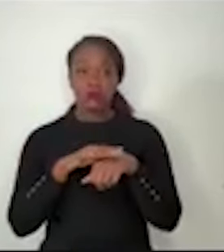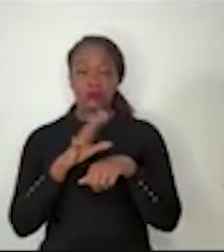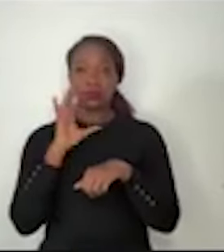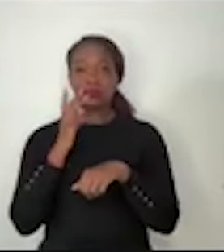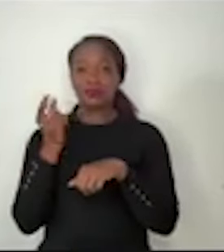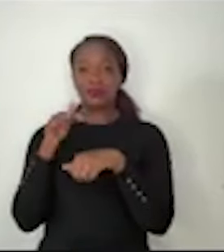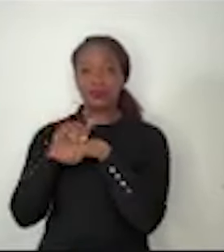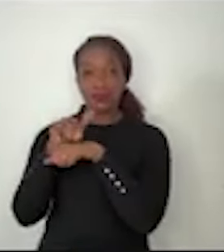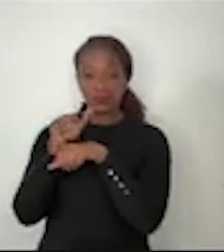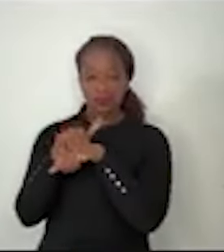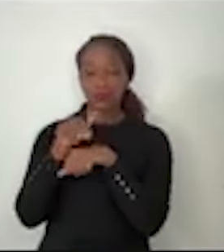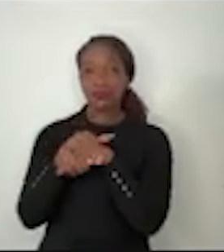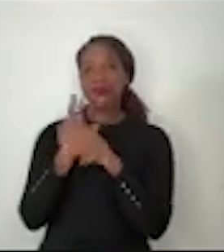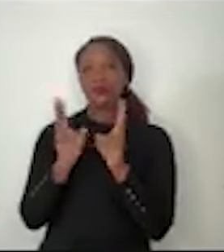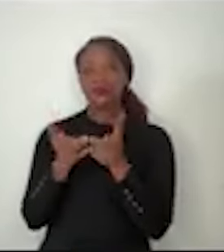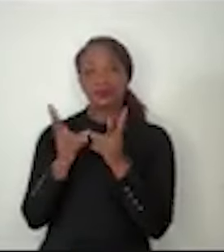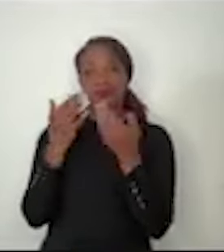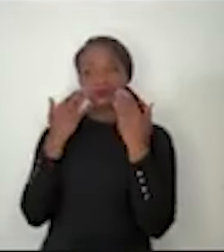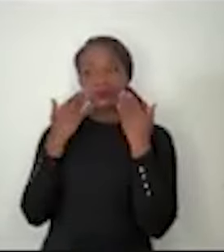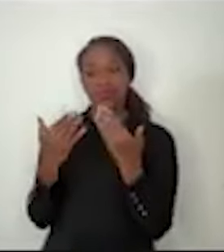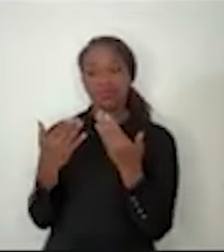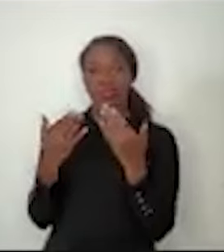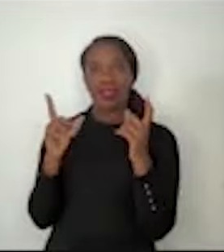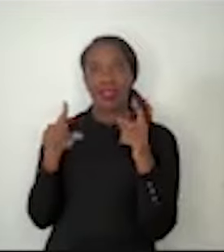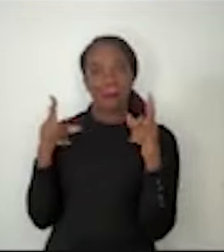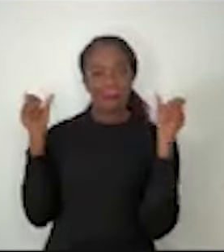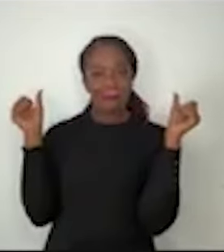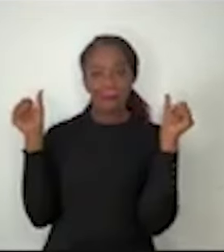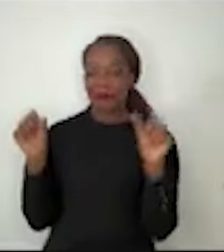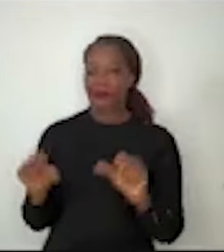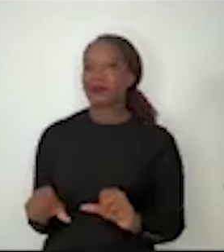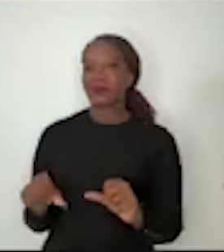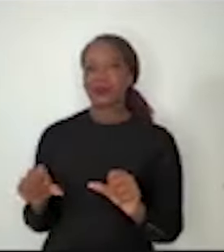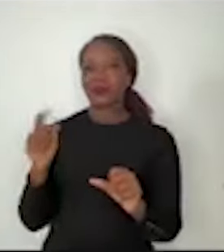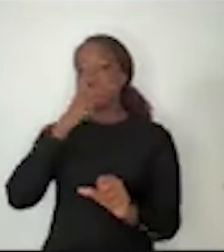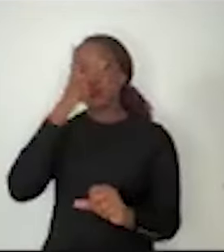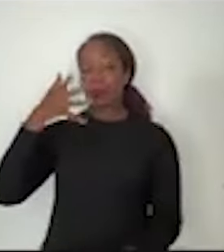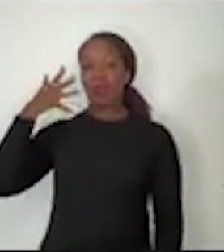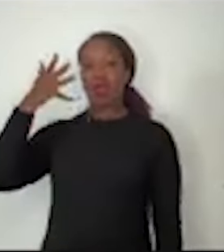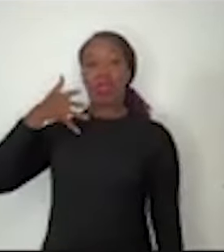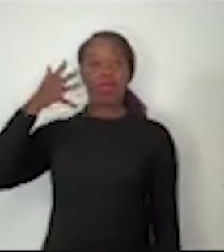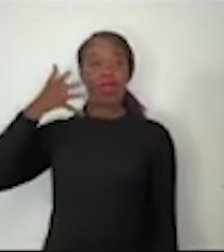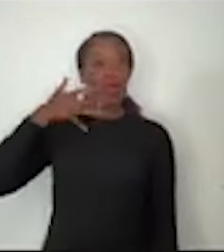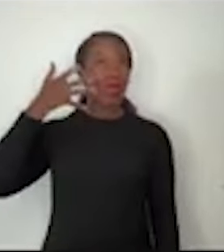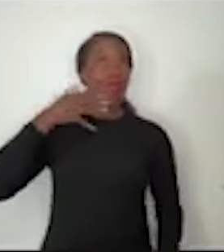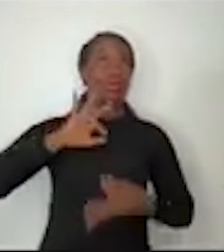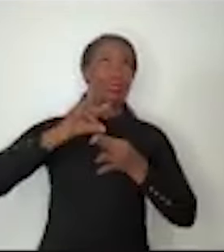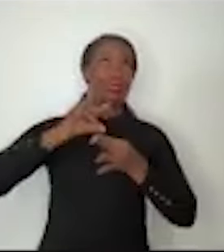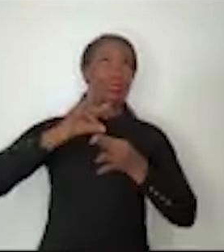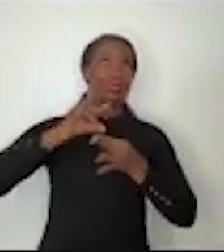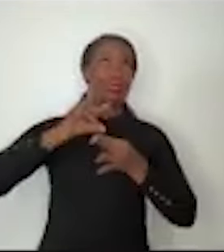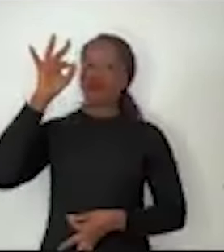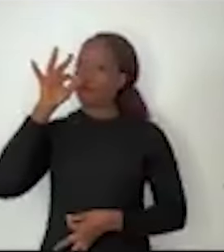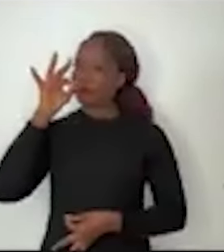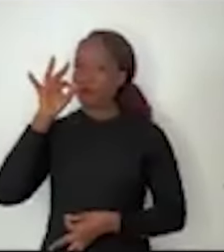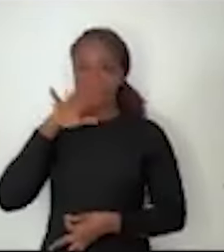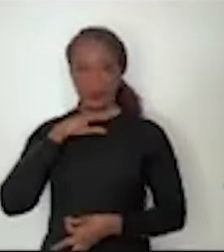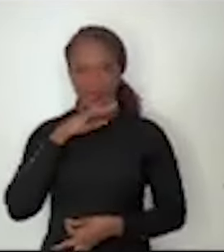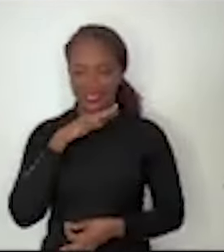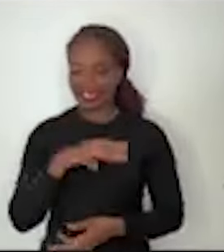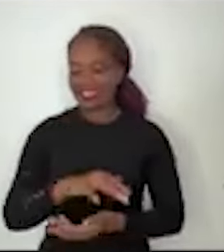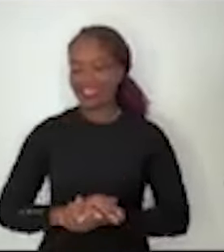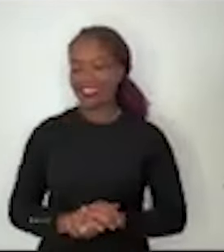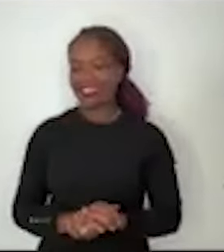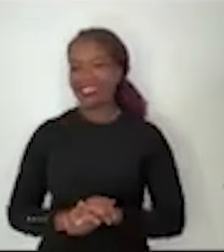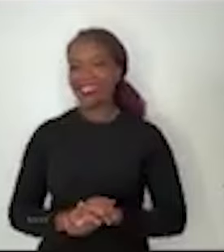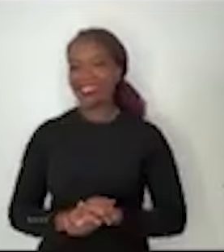considerei que essa é a maldição que recai sobre os oradores que falam além do seu tempo. eu venho aqui desde